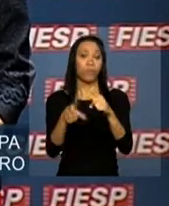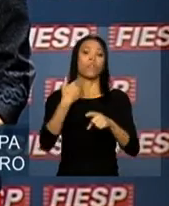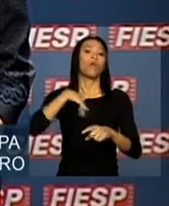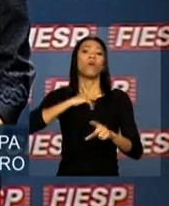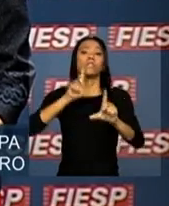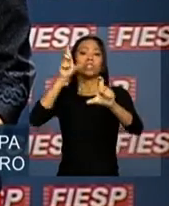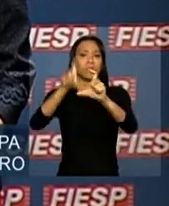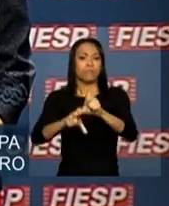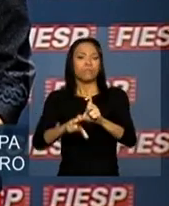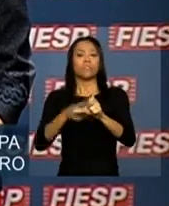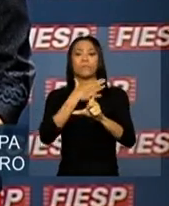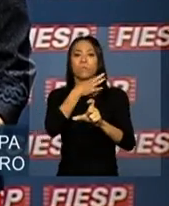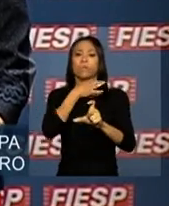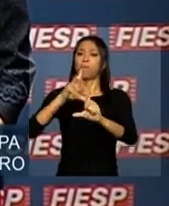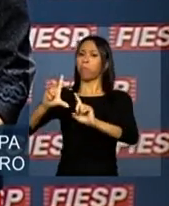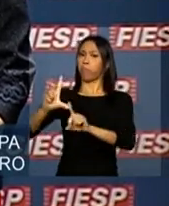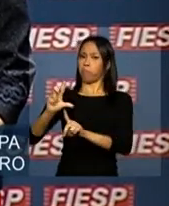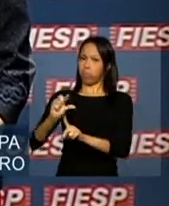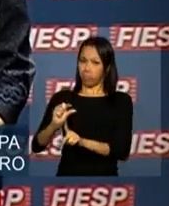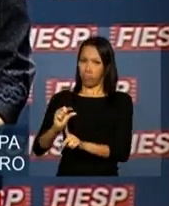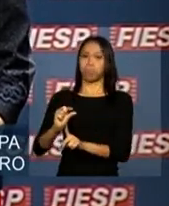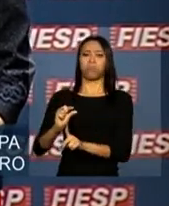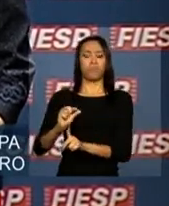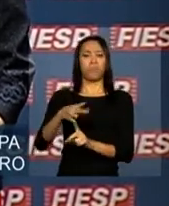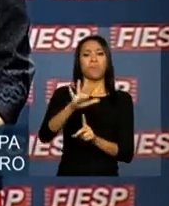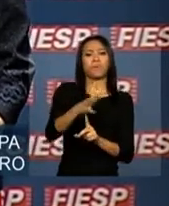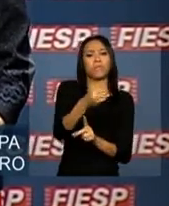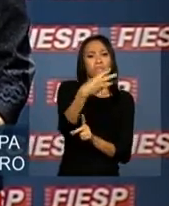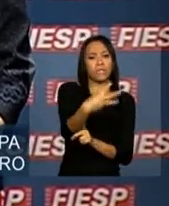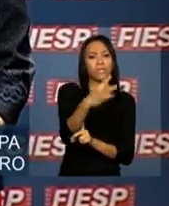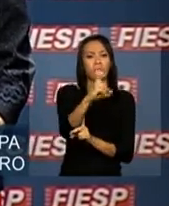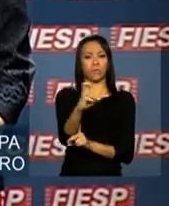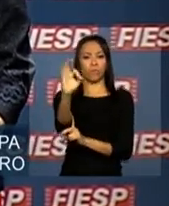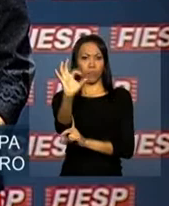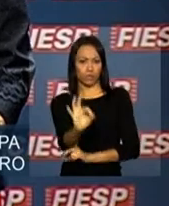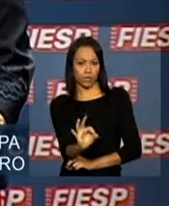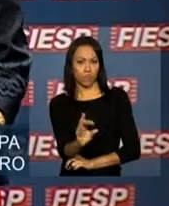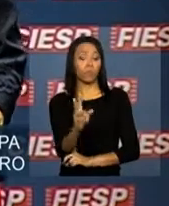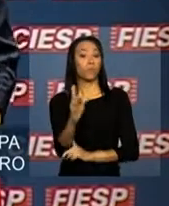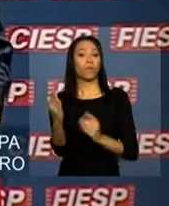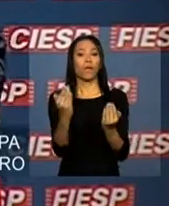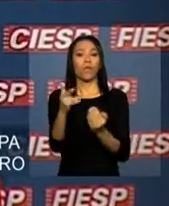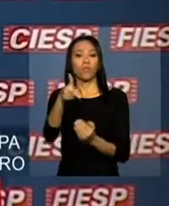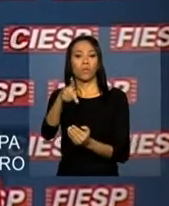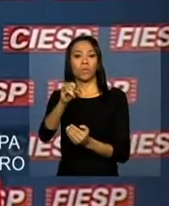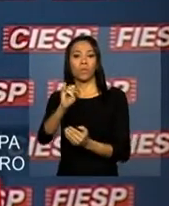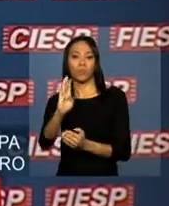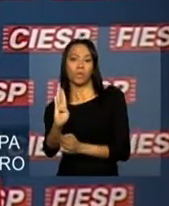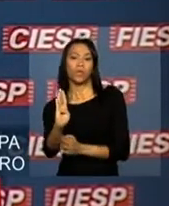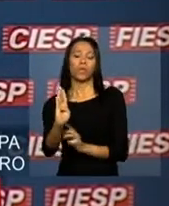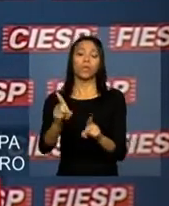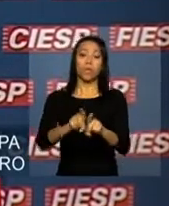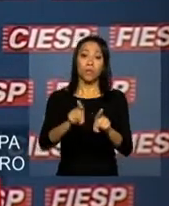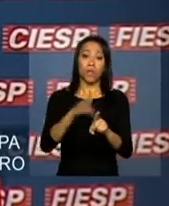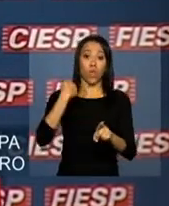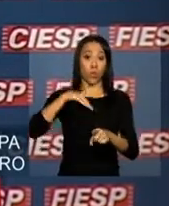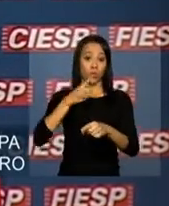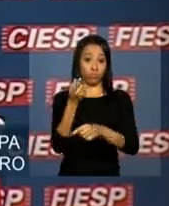permanece baixo, em torno de 35% do PIB. Nossas reservas